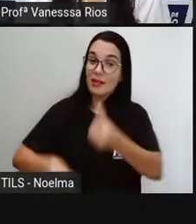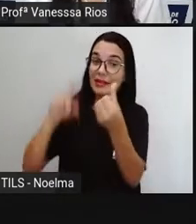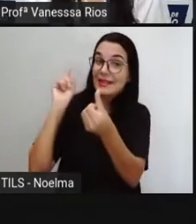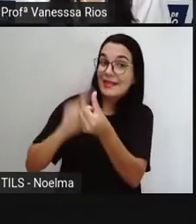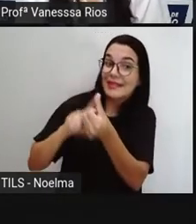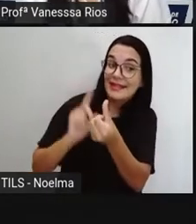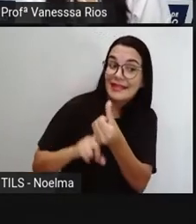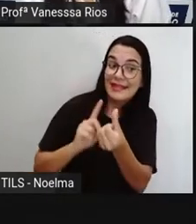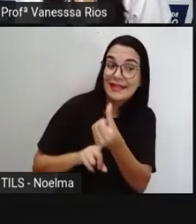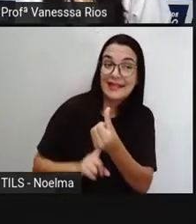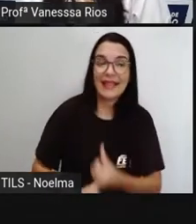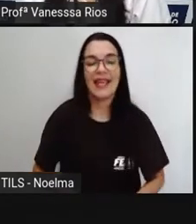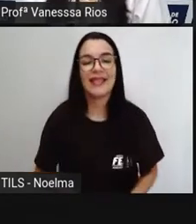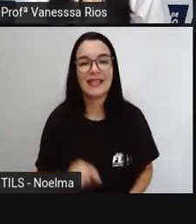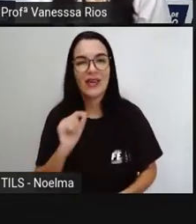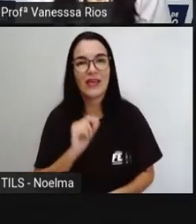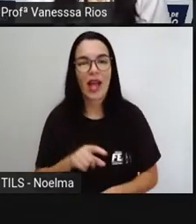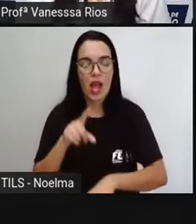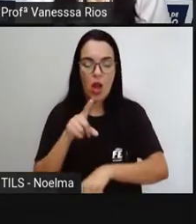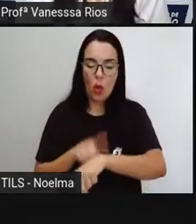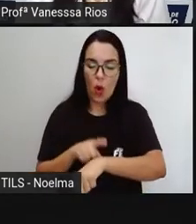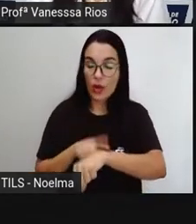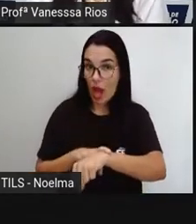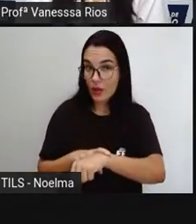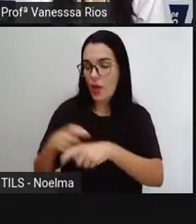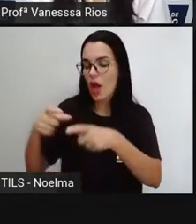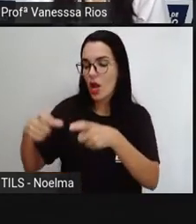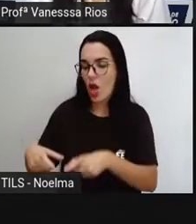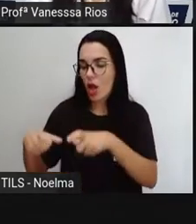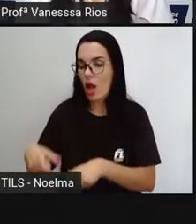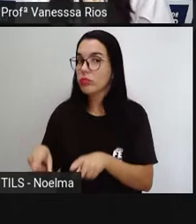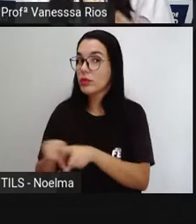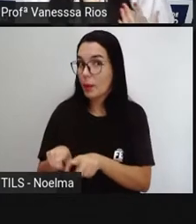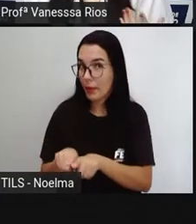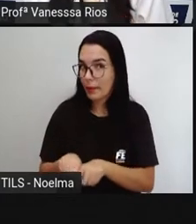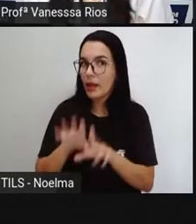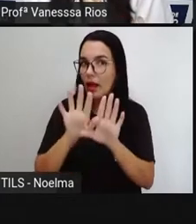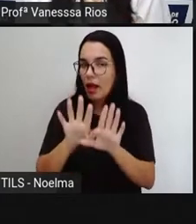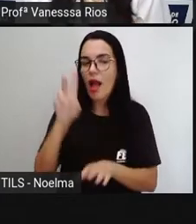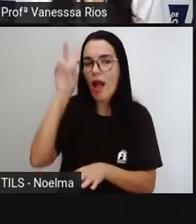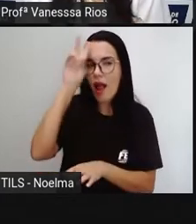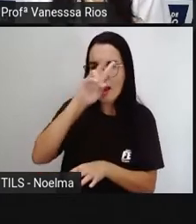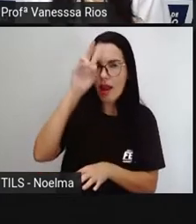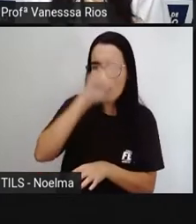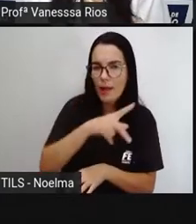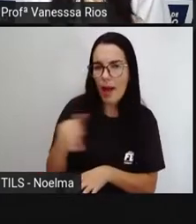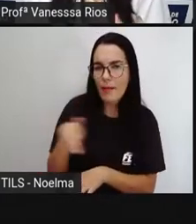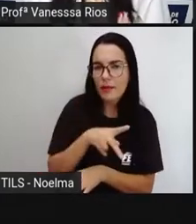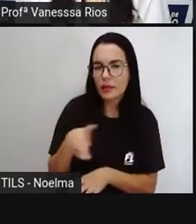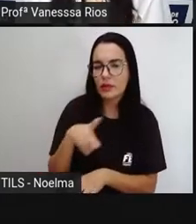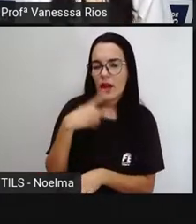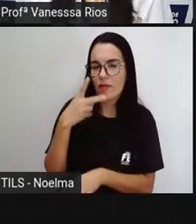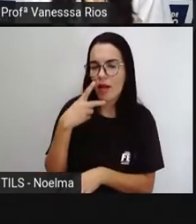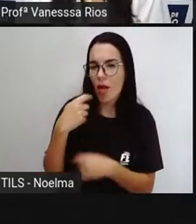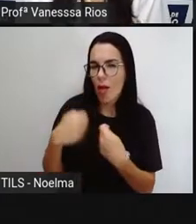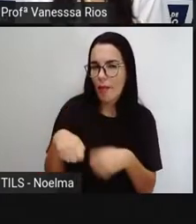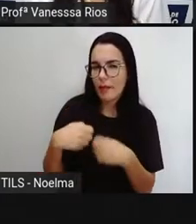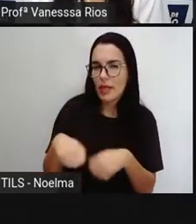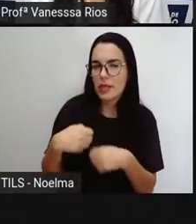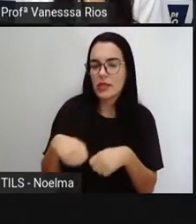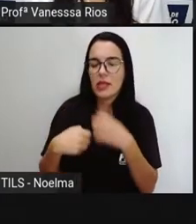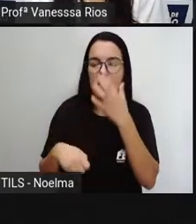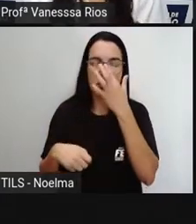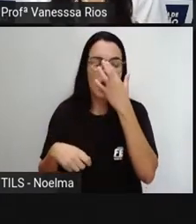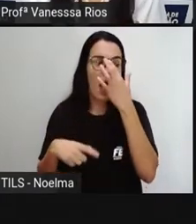Olha só, hora e local. Lembrei que a Pró falou sobre estabelecer a ação da leitura como algo que pertence à